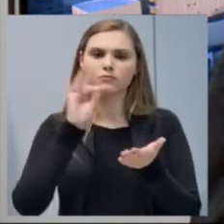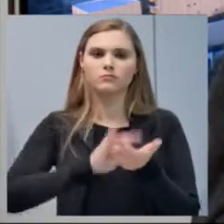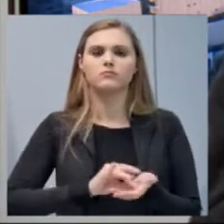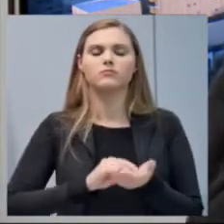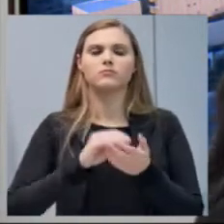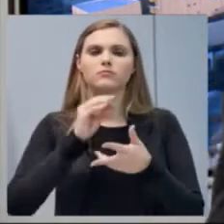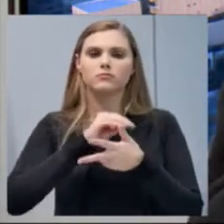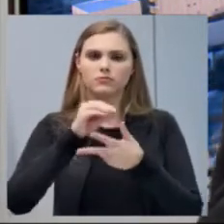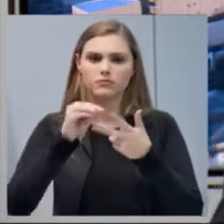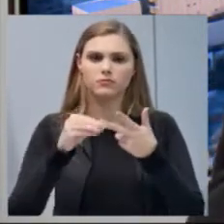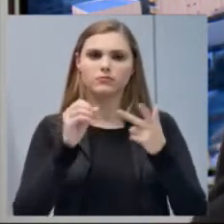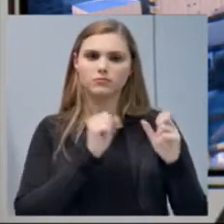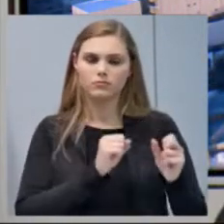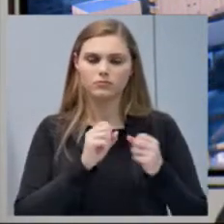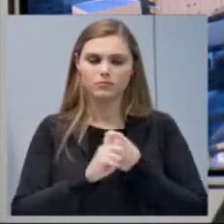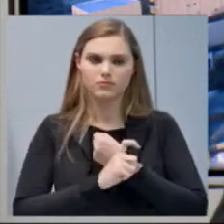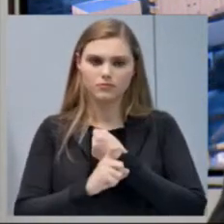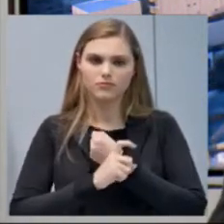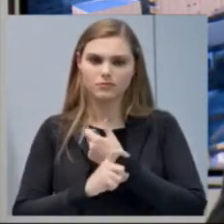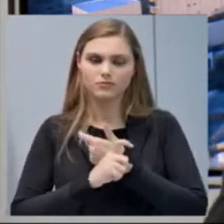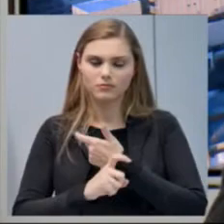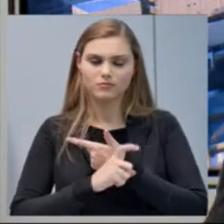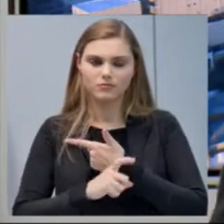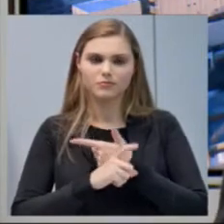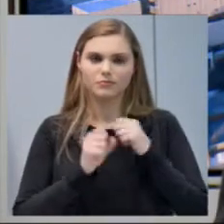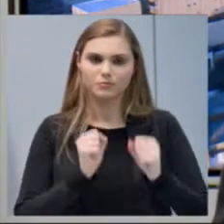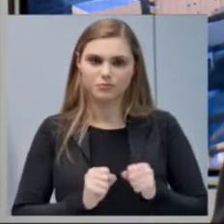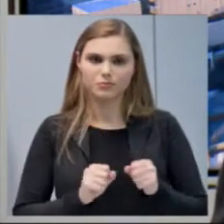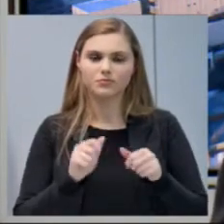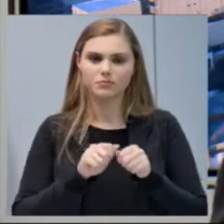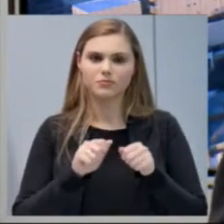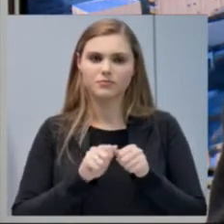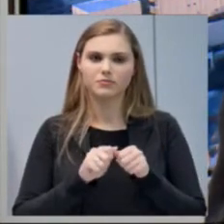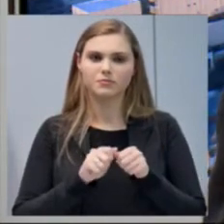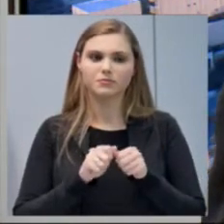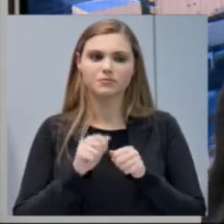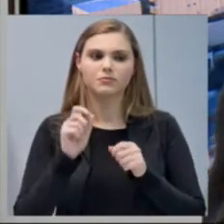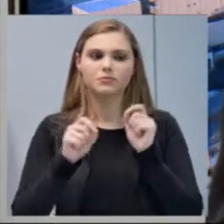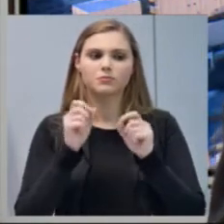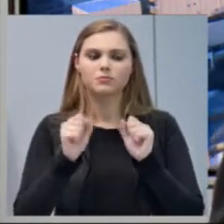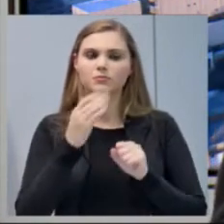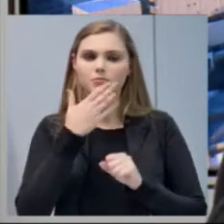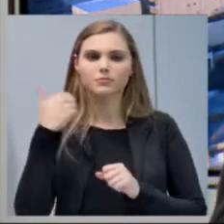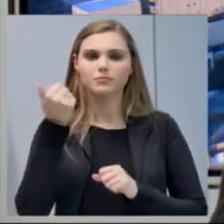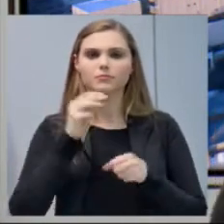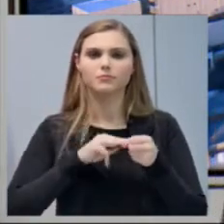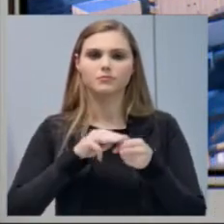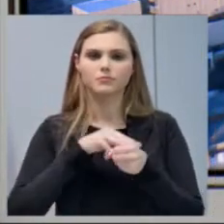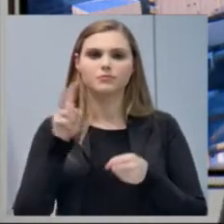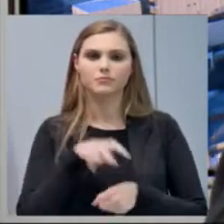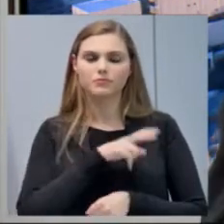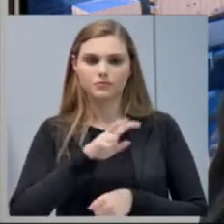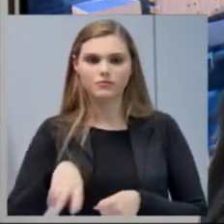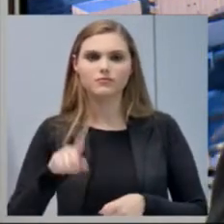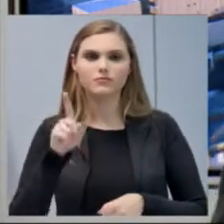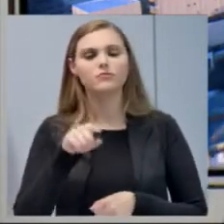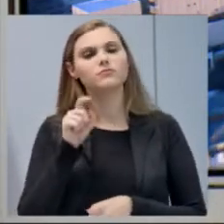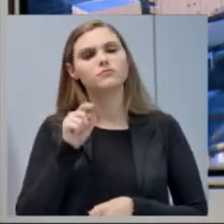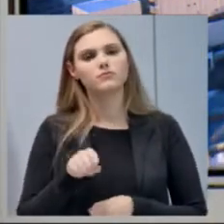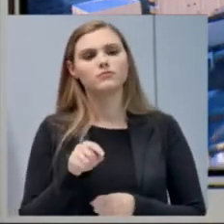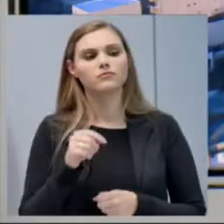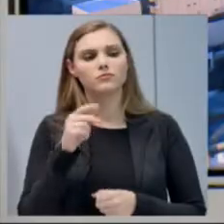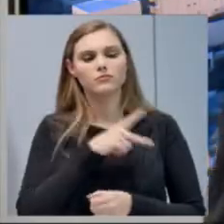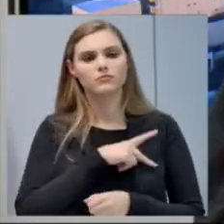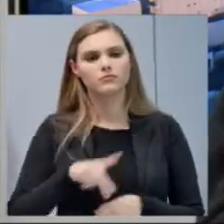possa fazer, então, de um todo, aquilo que está sendo melhorado no nosso município de Xancherê. Seria isso, senhor presidente.